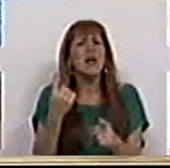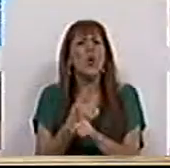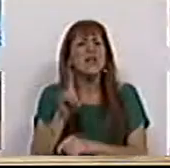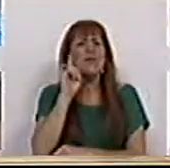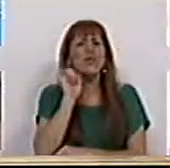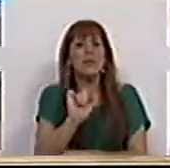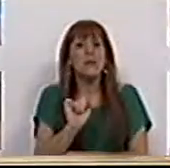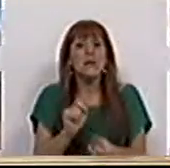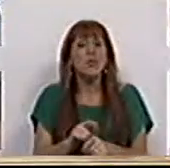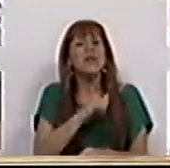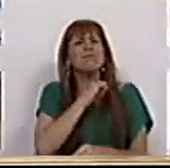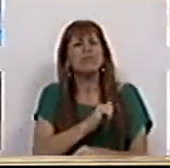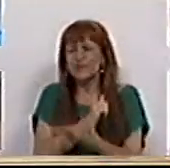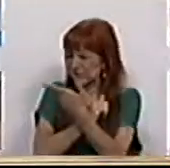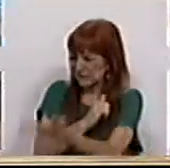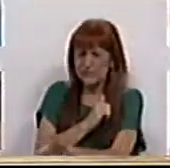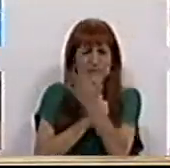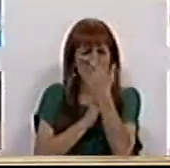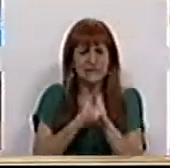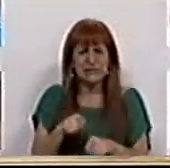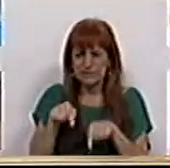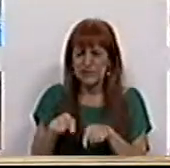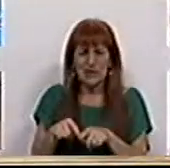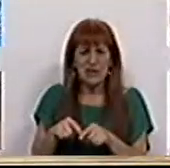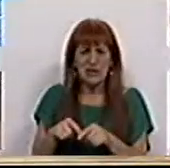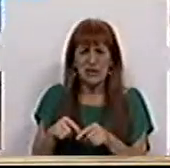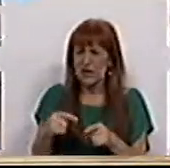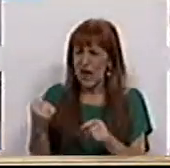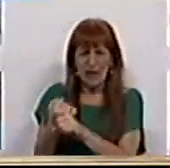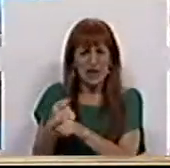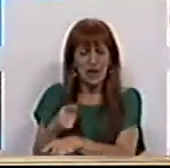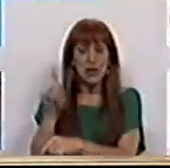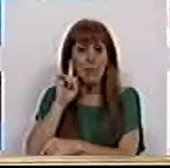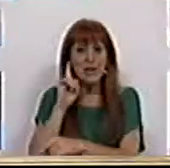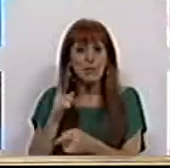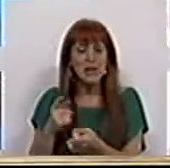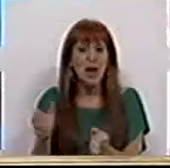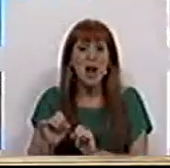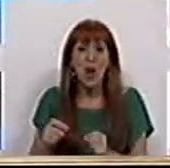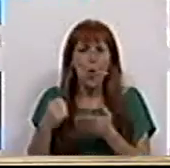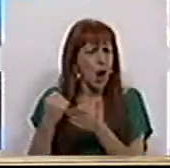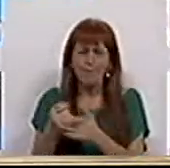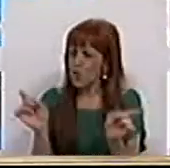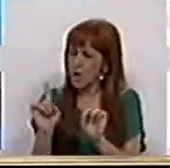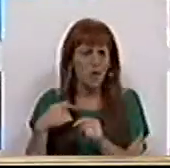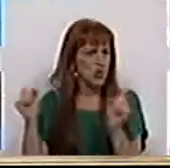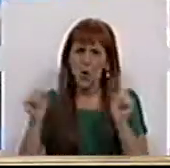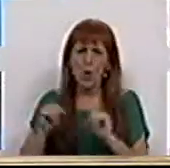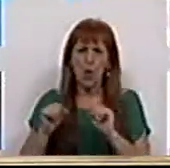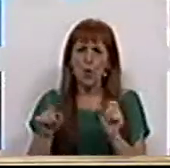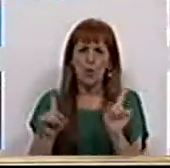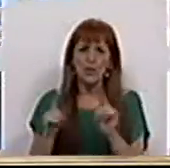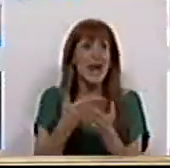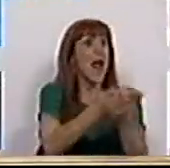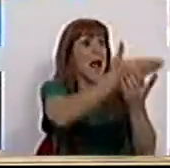fundamental, que é a legitimidade para estas entidades. E, sobretudo, não apoiamos, não concordamos